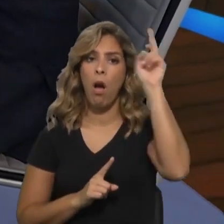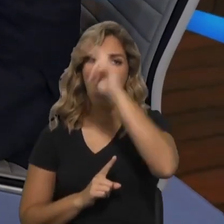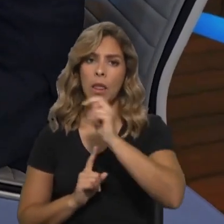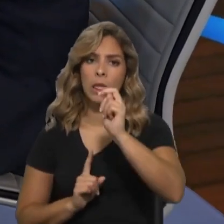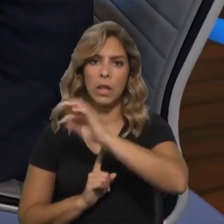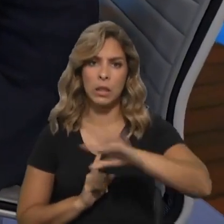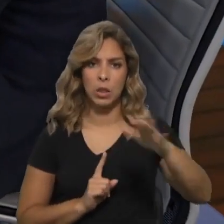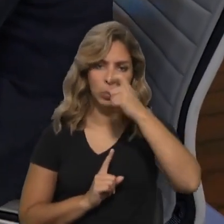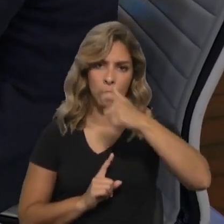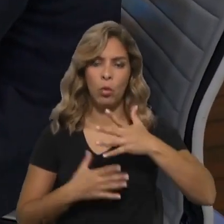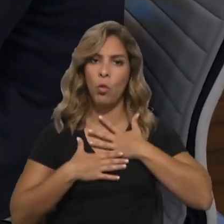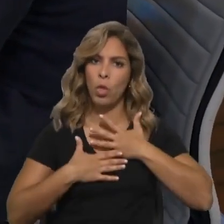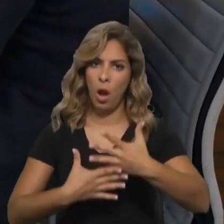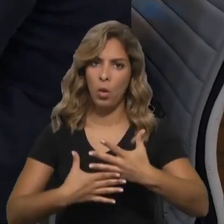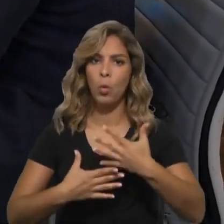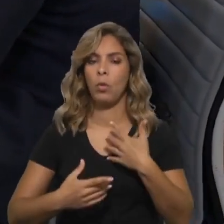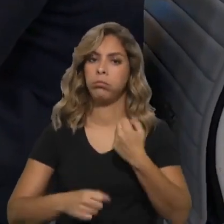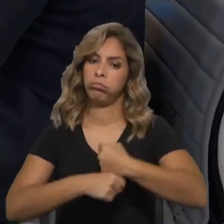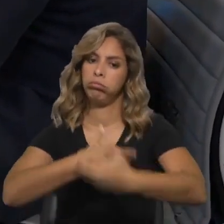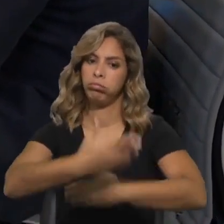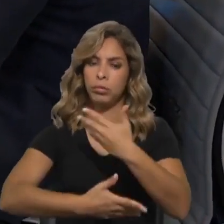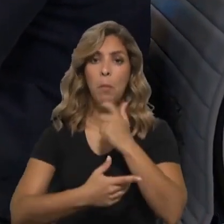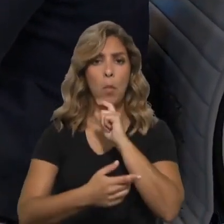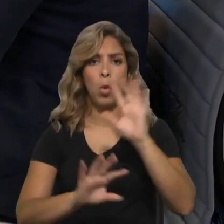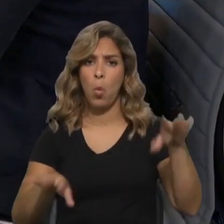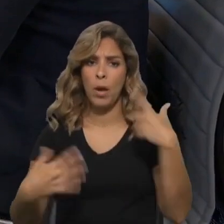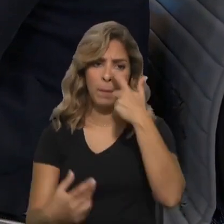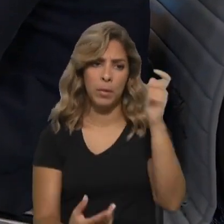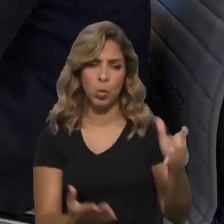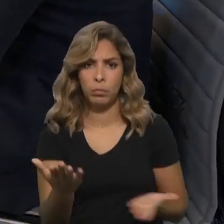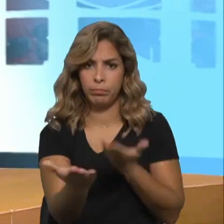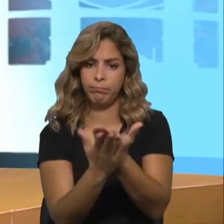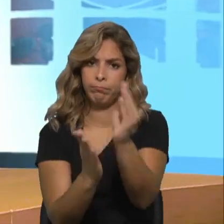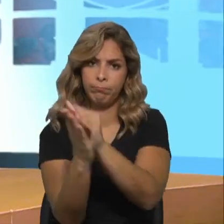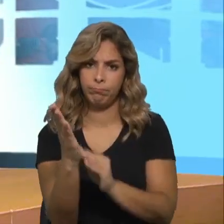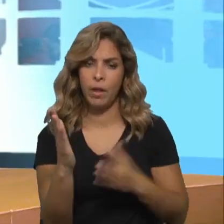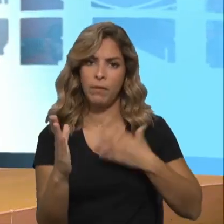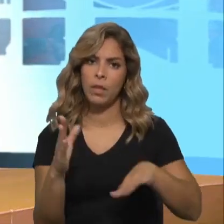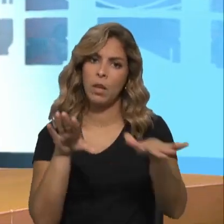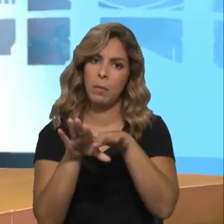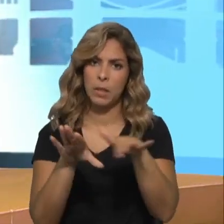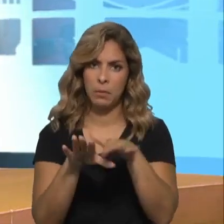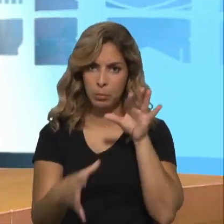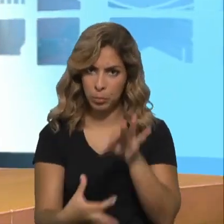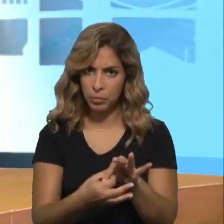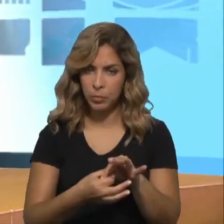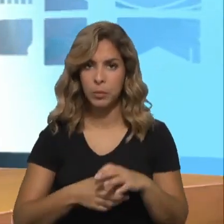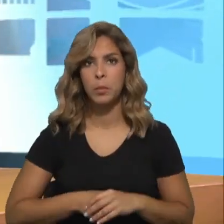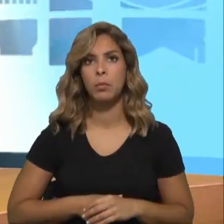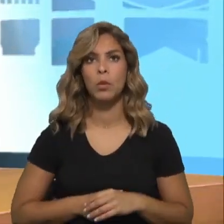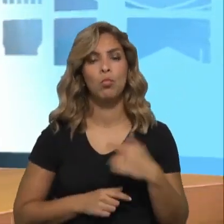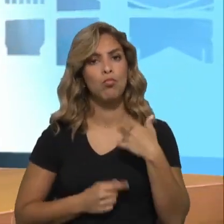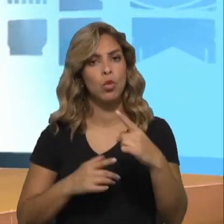disponibilizar-se e candidatar-se a fazer parte destas comunidades de hospitalidade. Basta para isso que nos